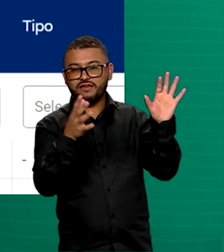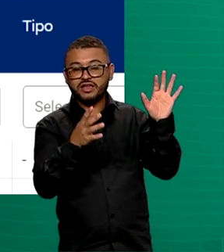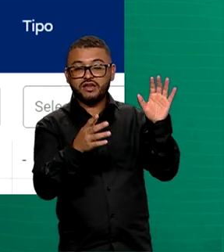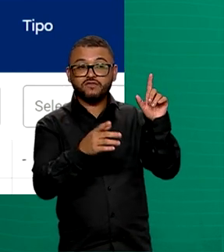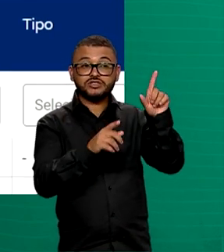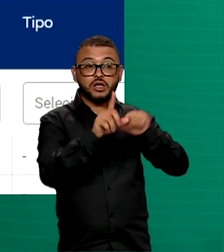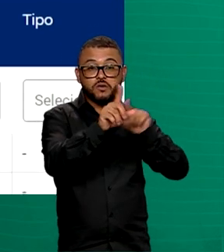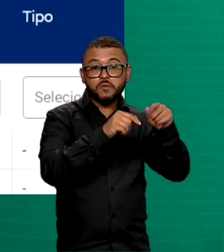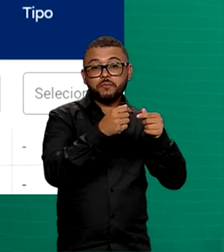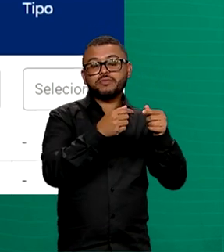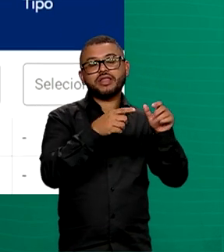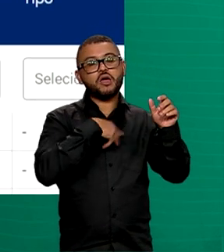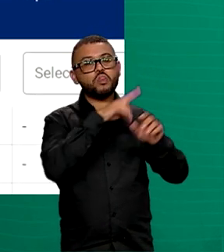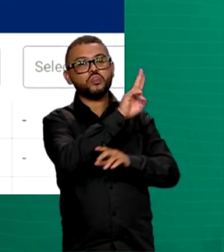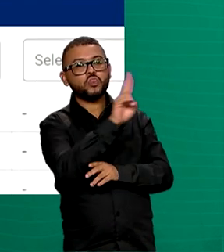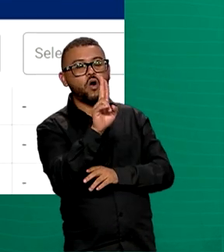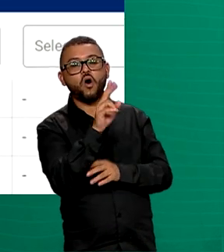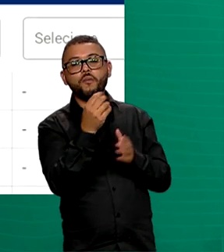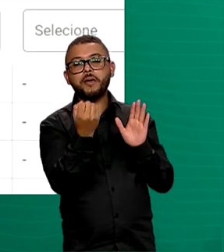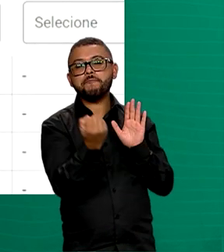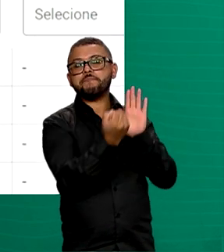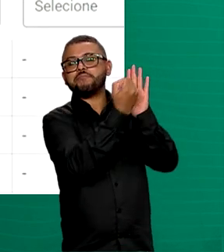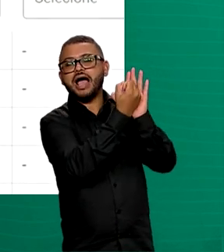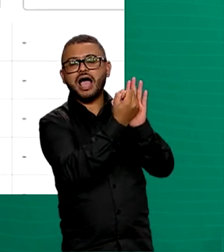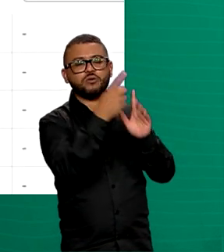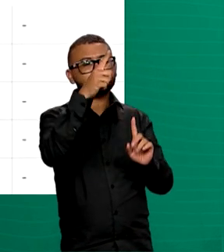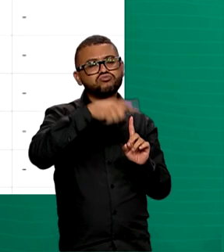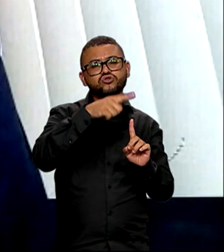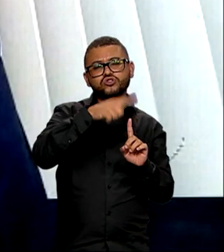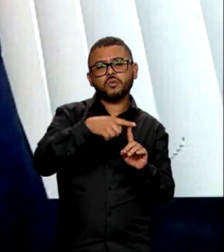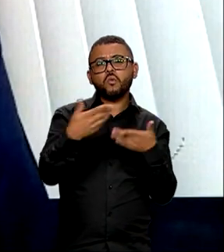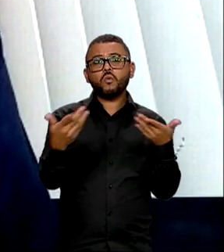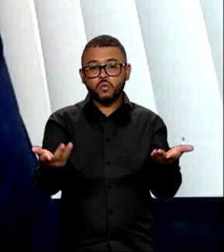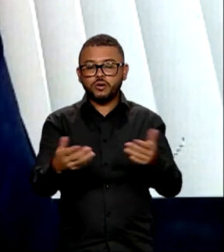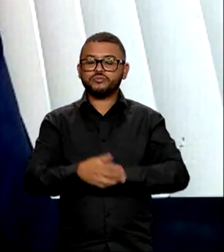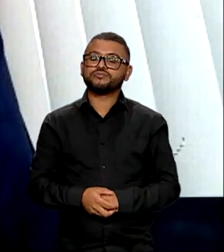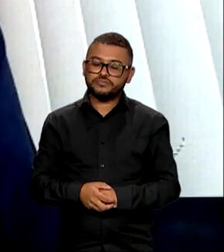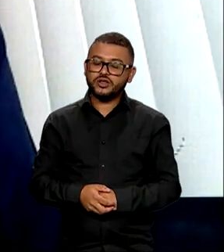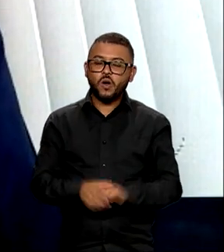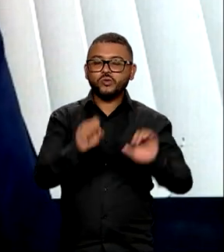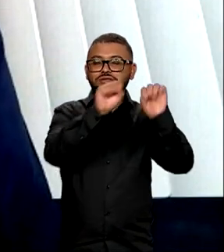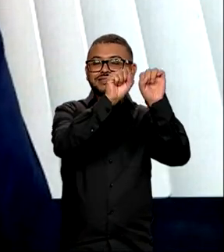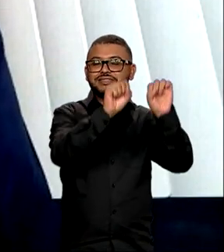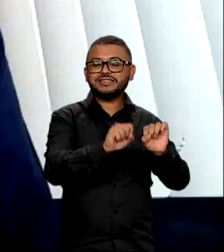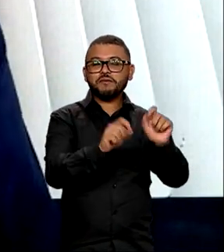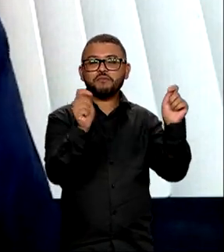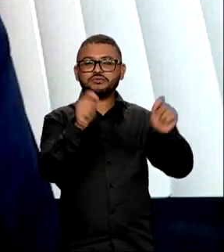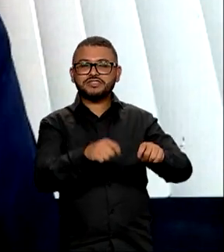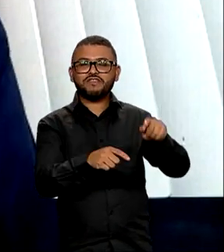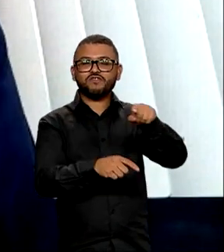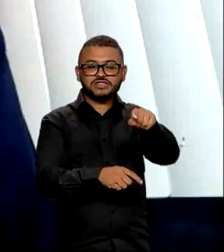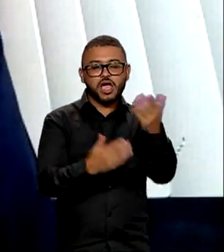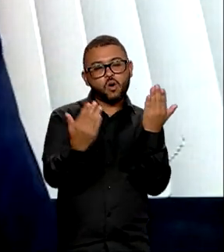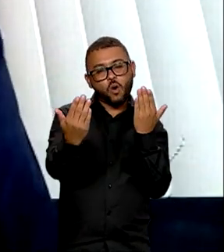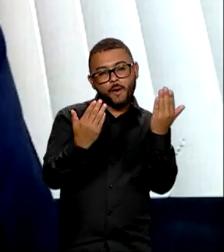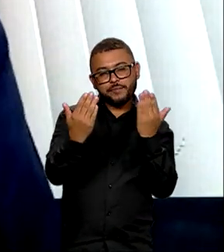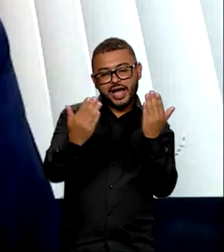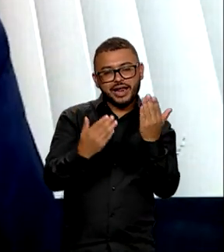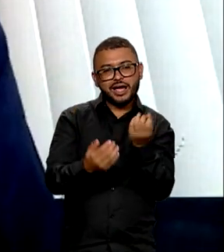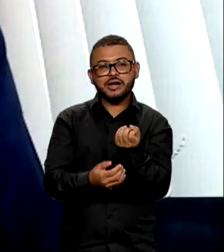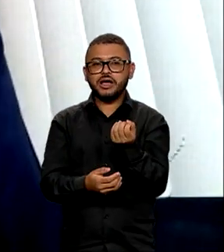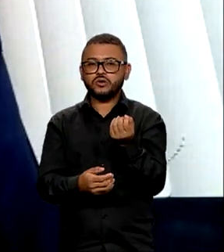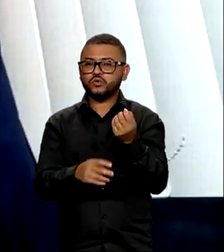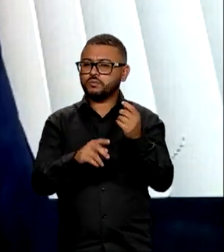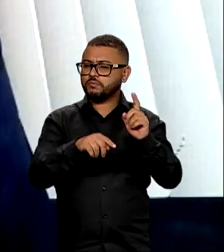consulta pelo nome, modelo e marca dos aparelhos. A plataforma permite que ele compare todos esses